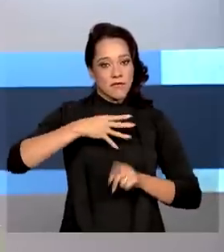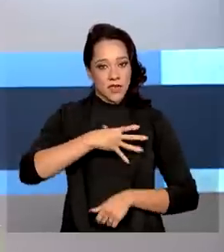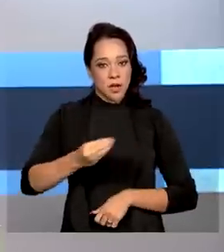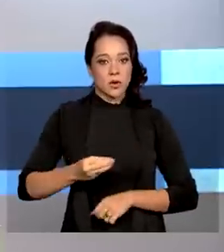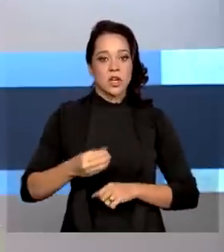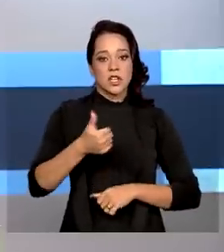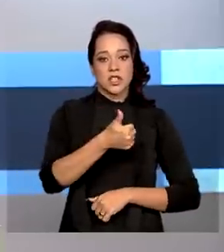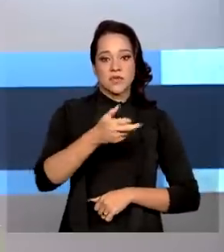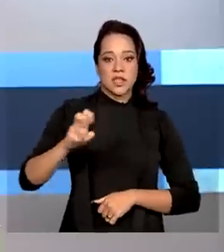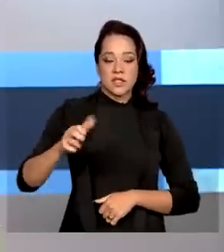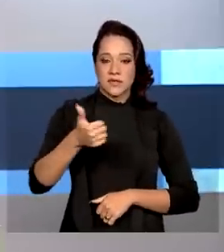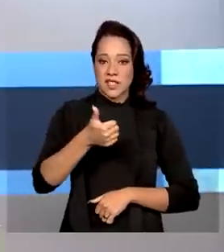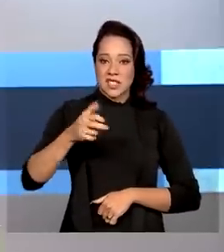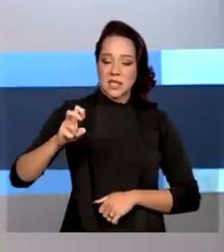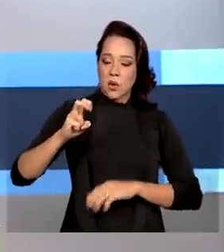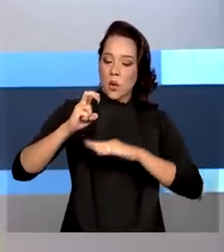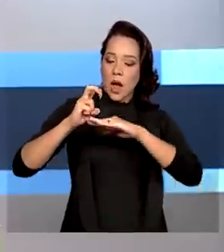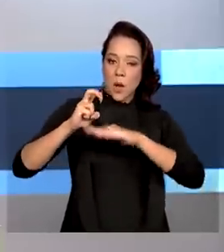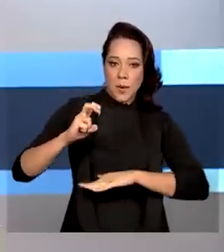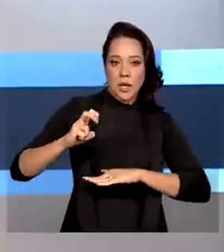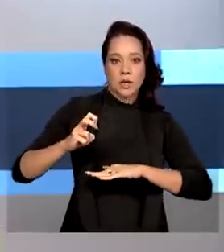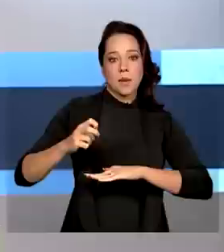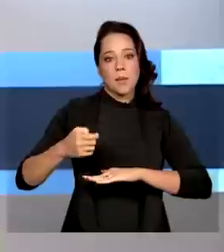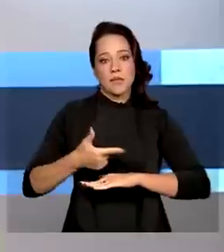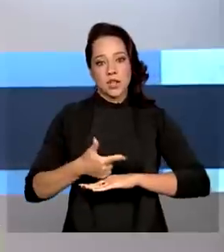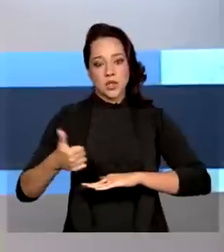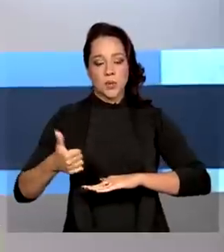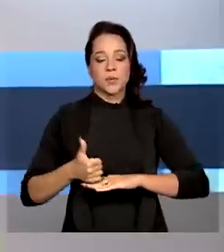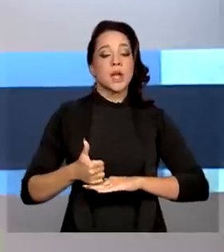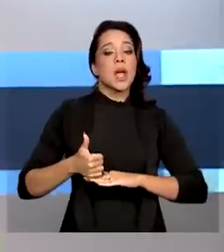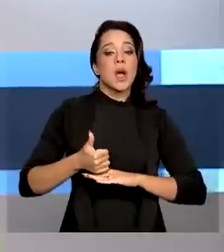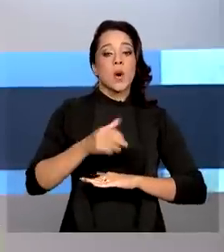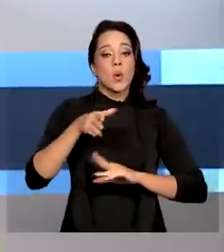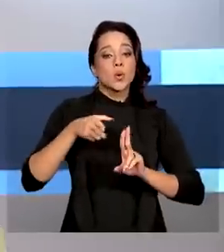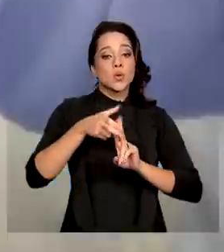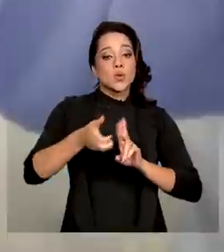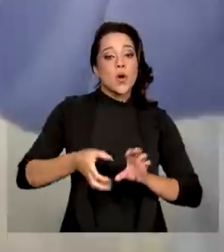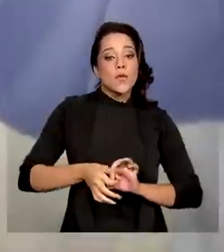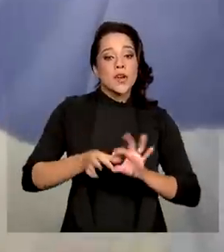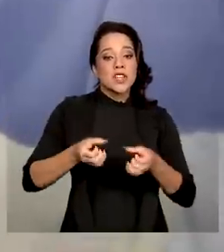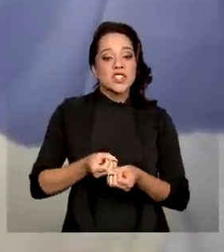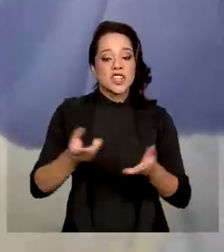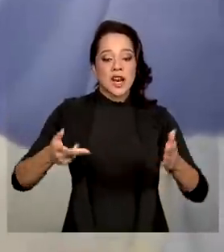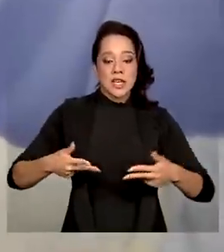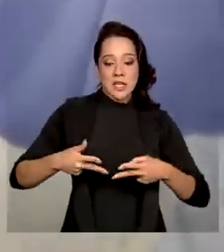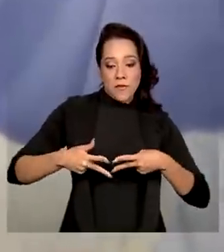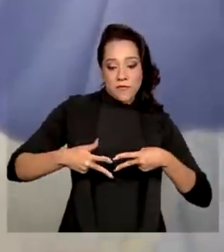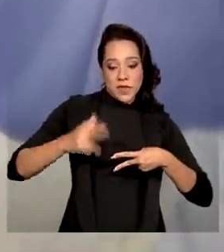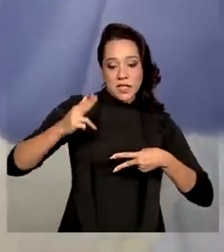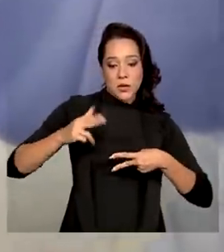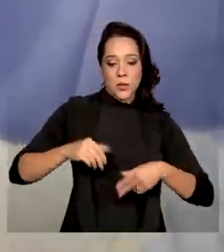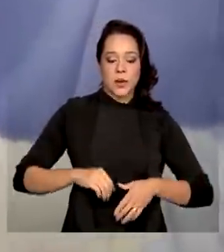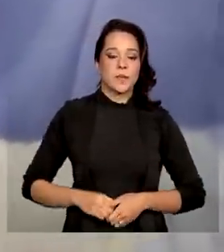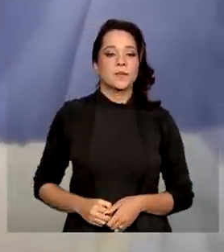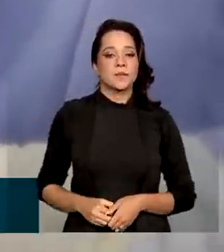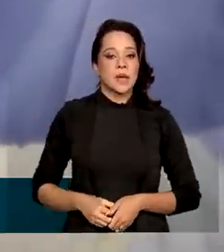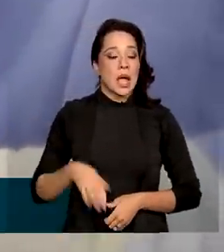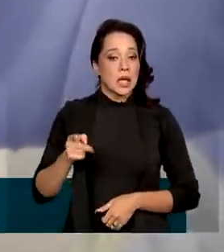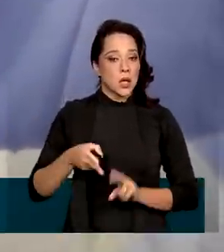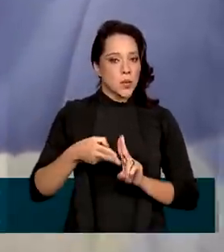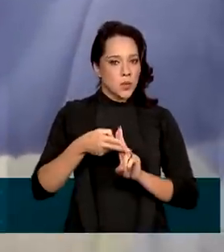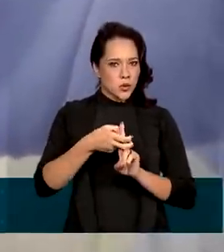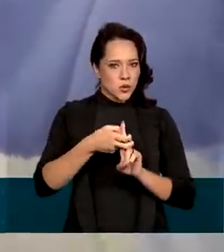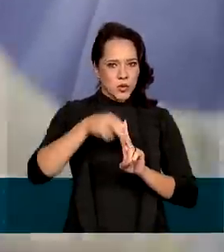21 anos. O SUS oferece de graça a vasectomia em todo o país. Oferecida pelo SUS de forma